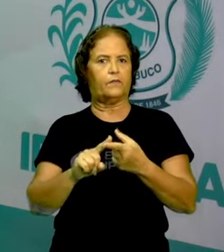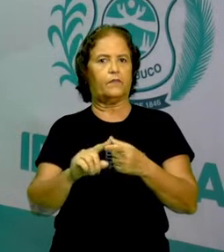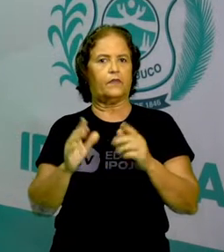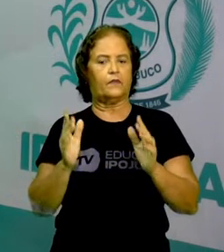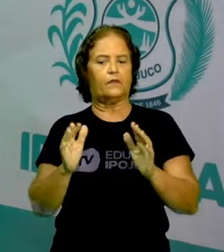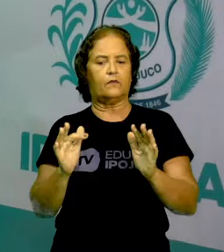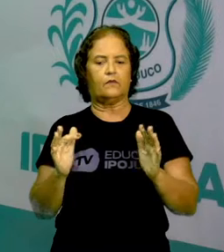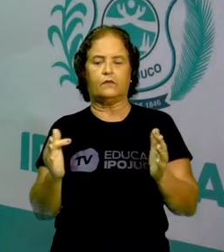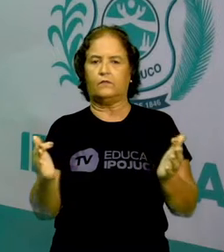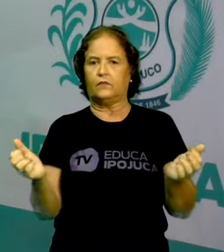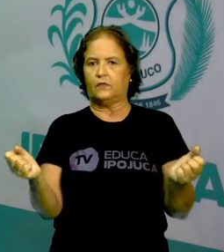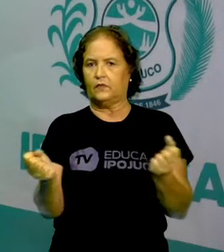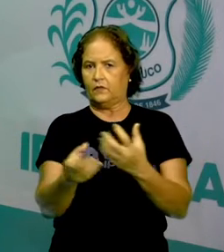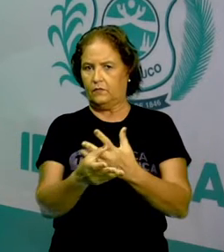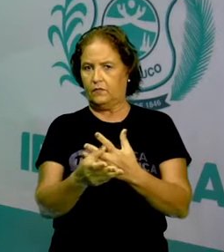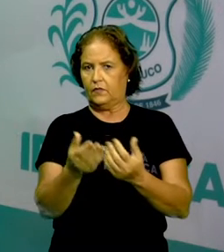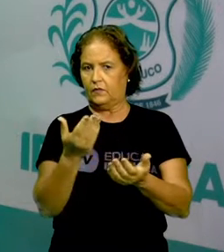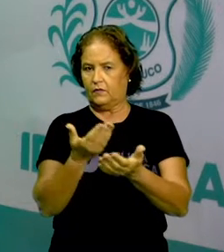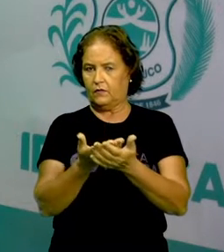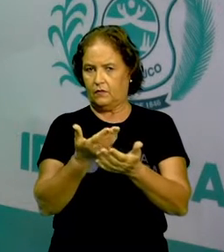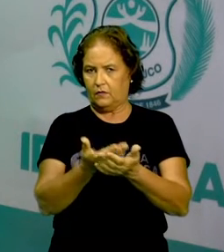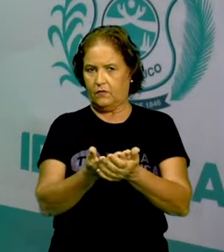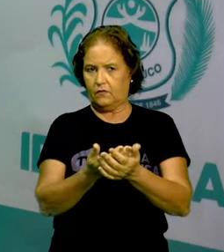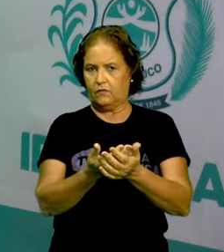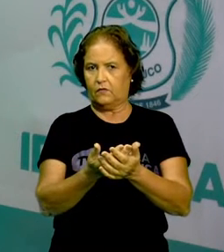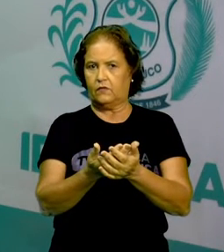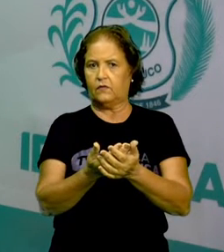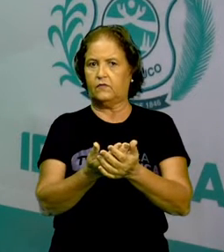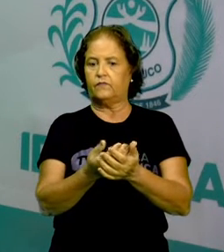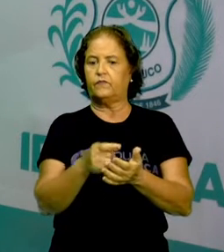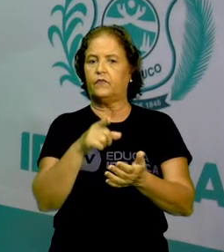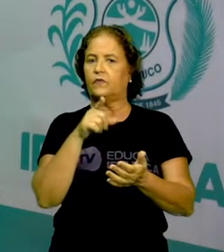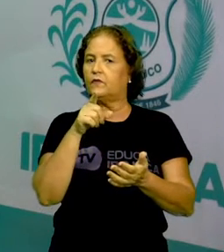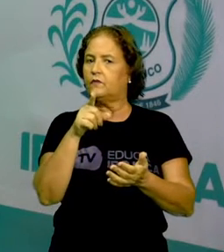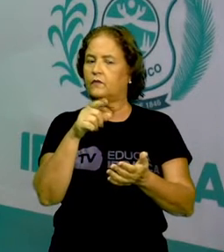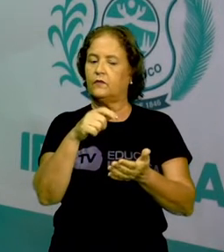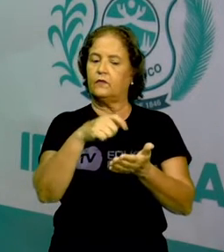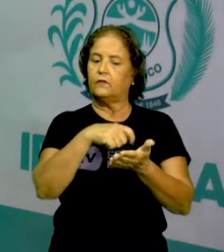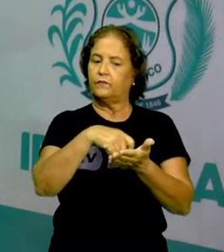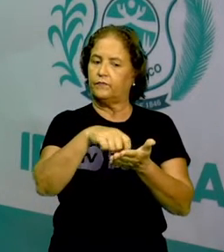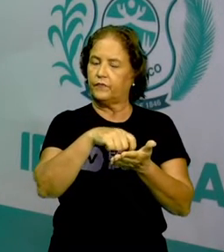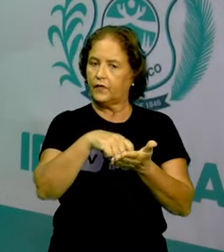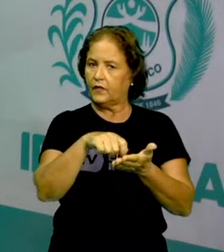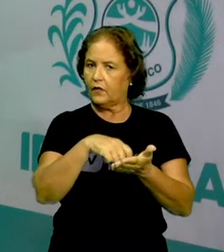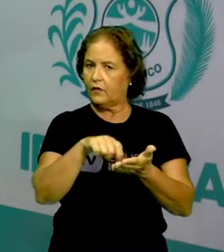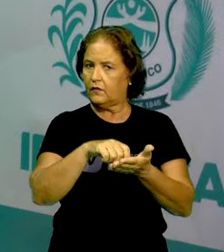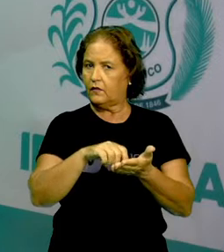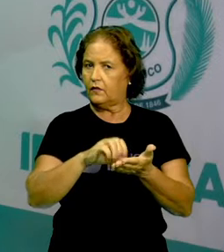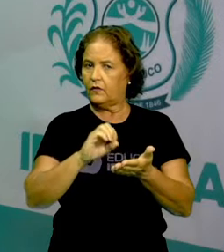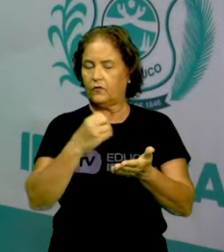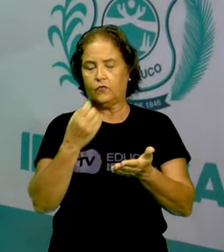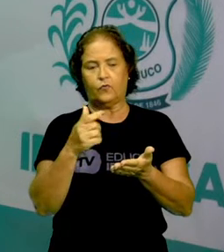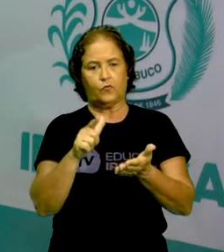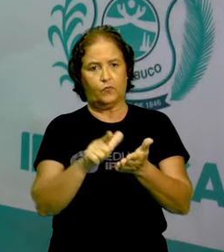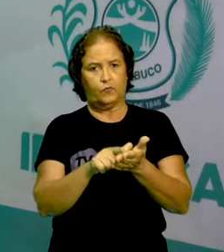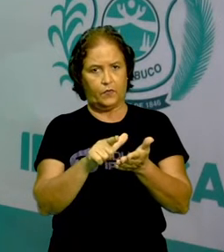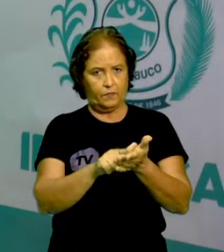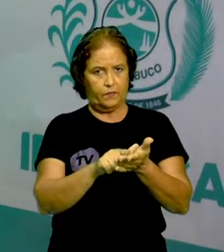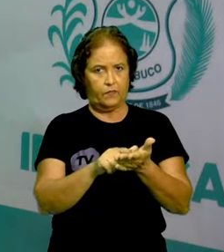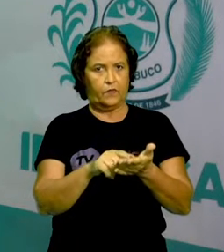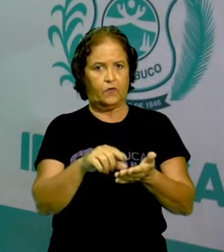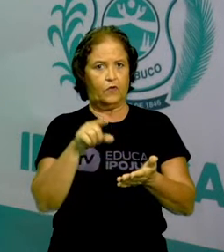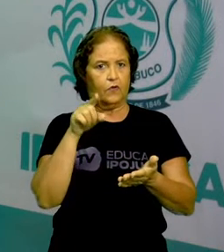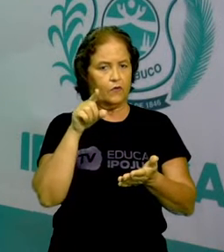aula de hoje. No seu caderninho, né? Ou até mesmo numa folhinha, vocês